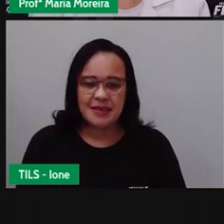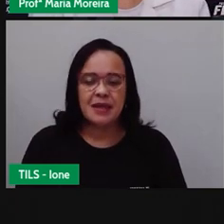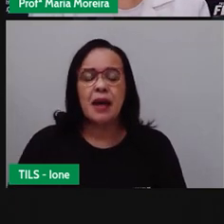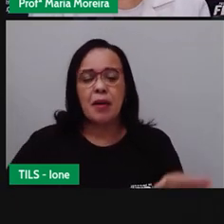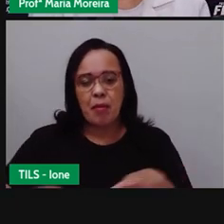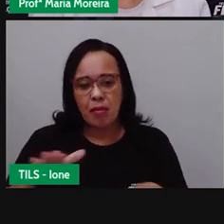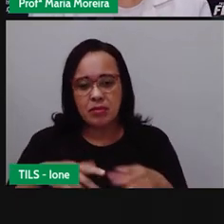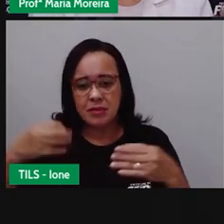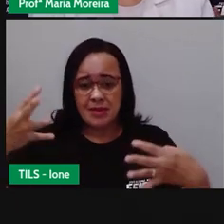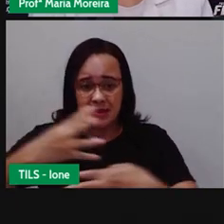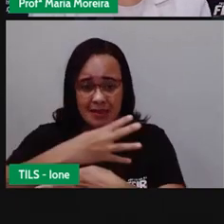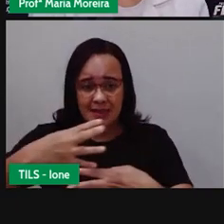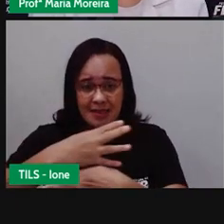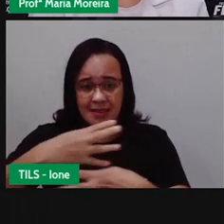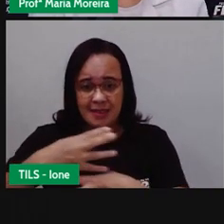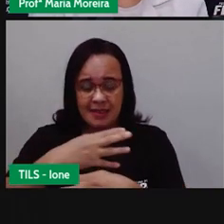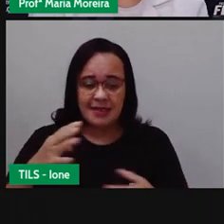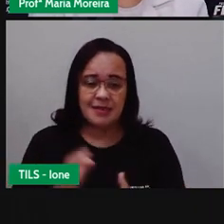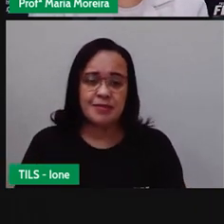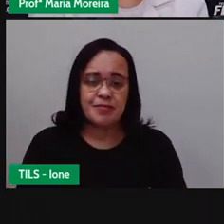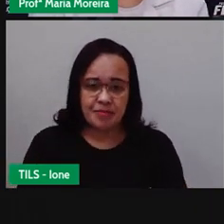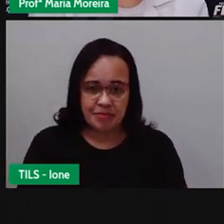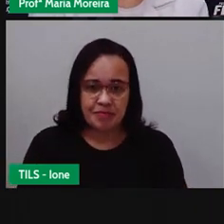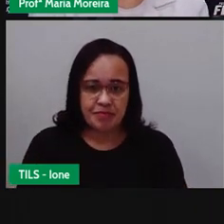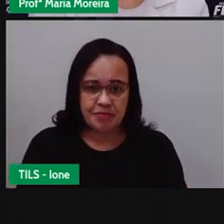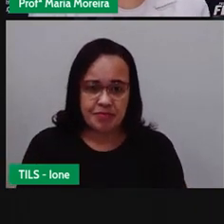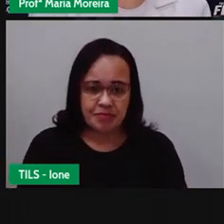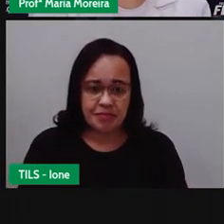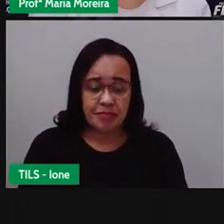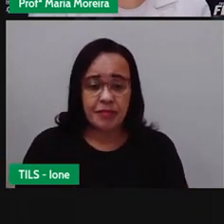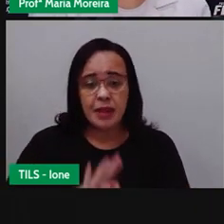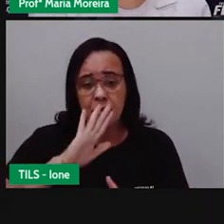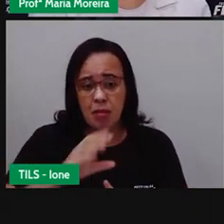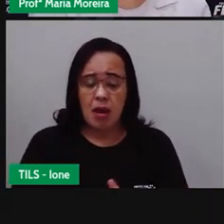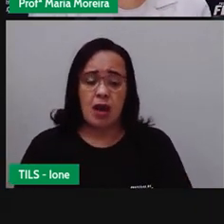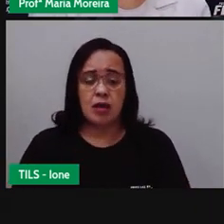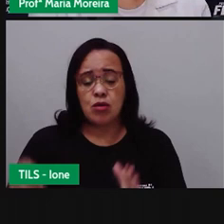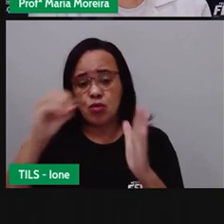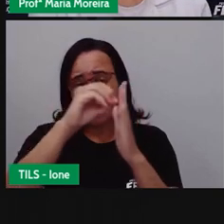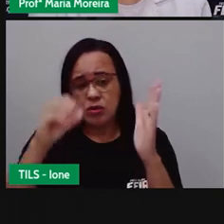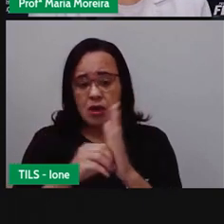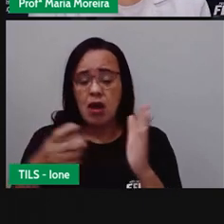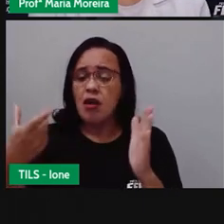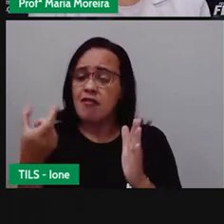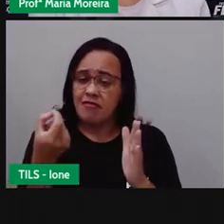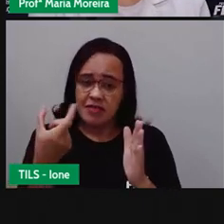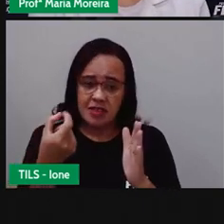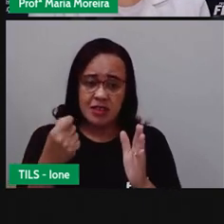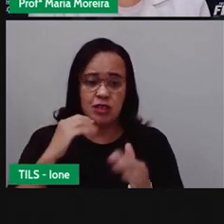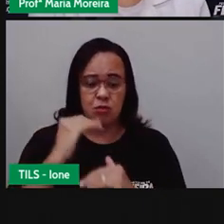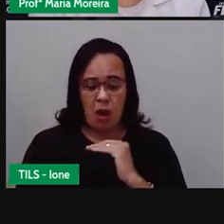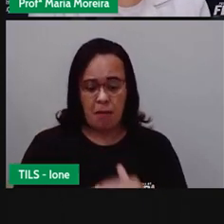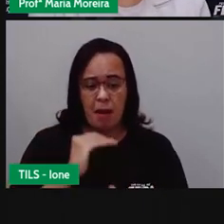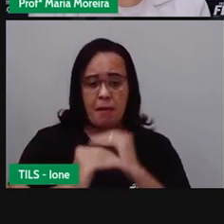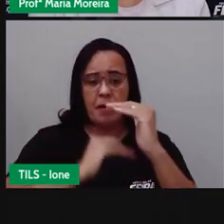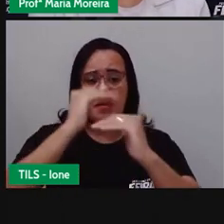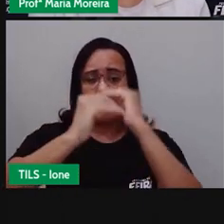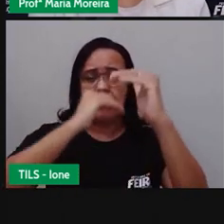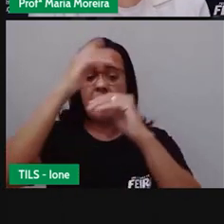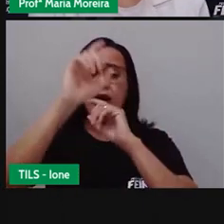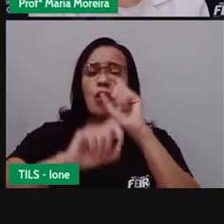urbana. Bom, com o avançado século XX, né? Os deslocamentos